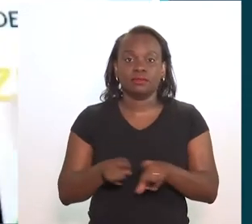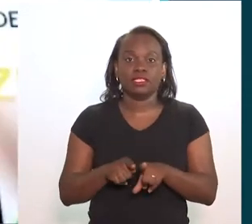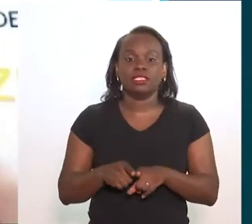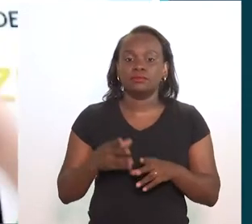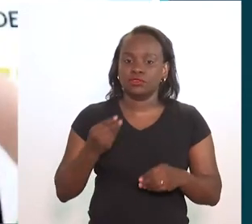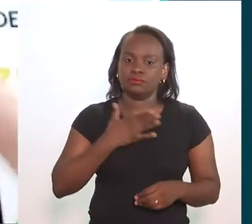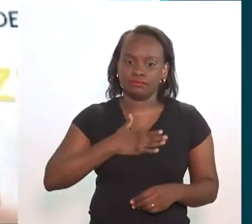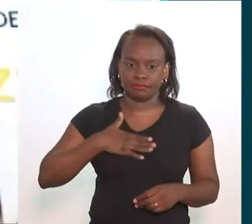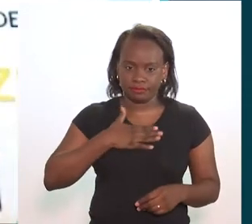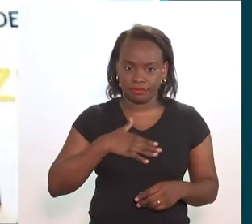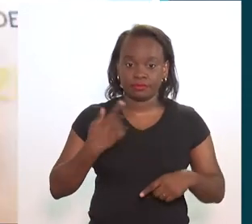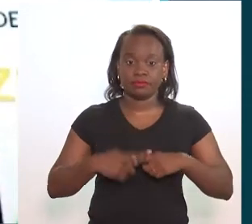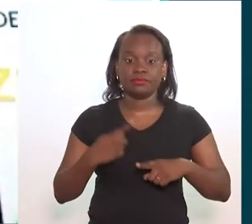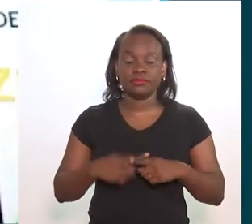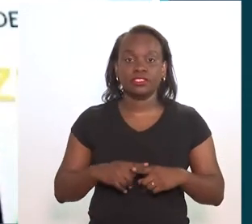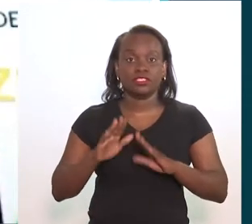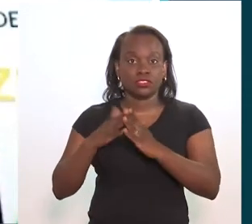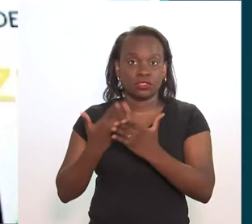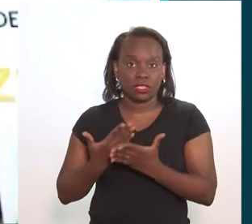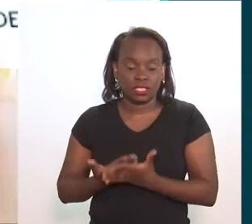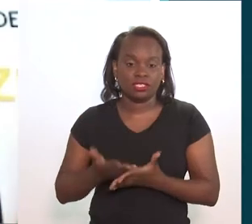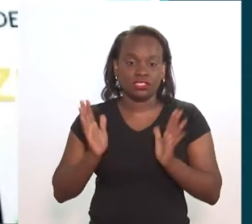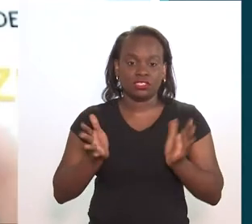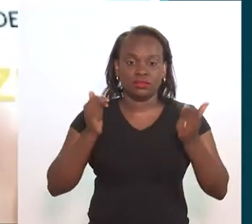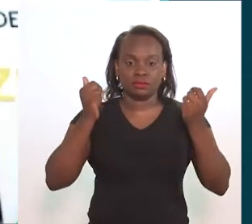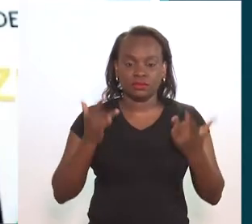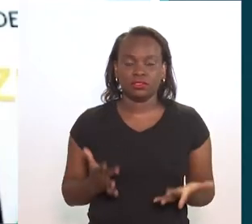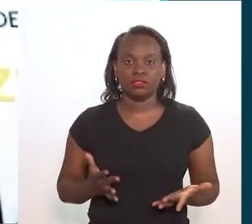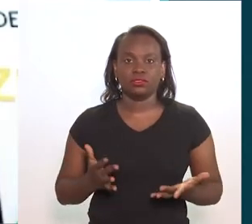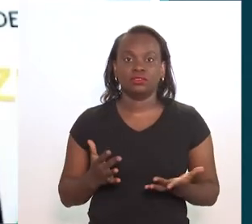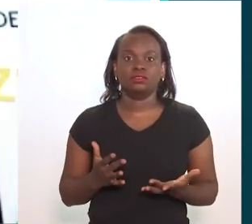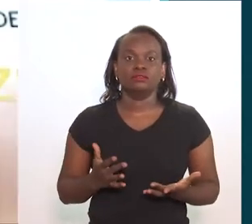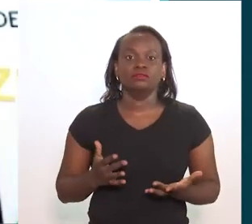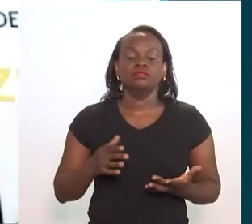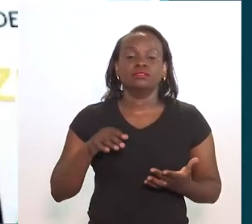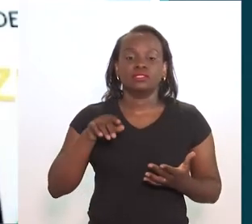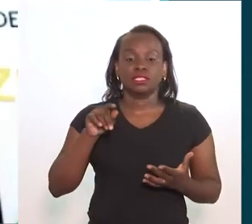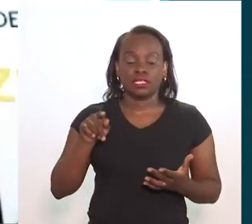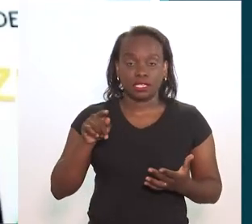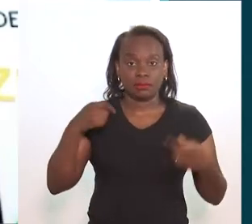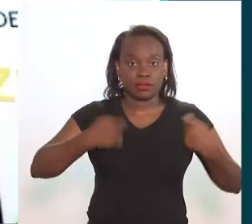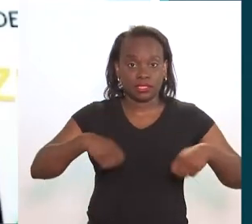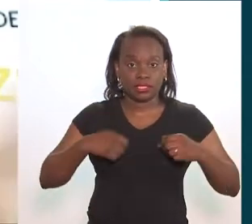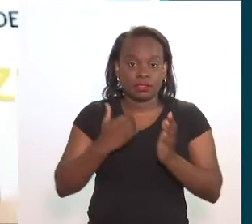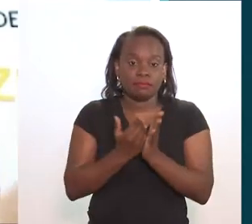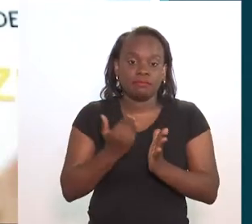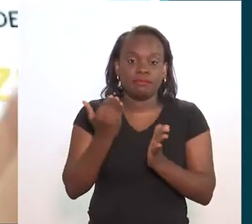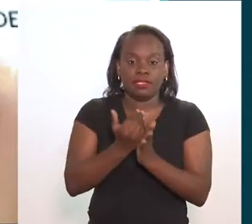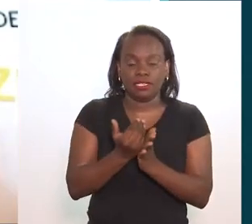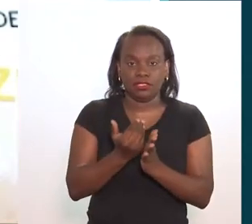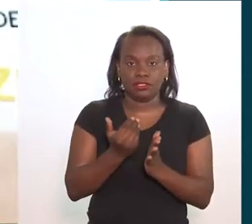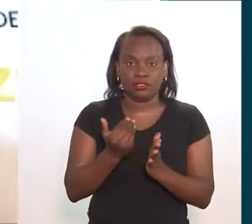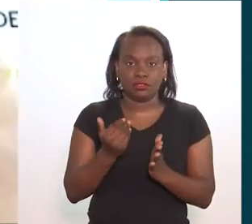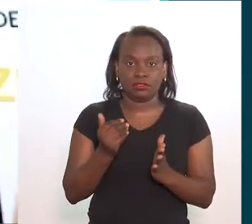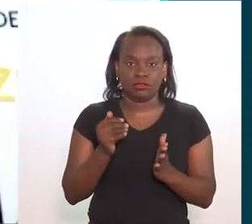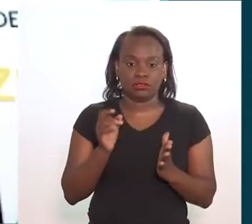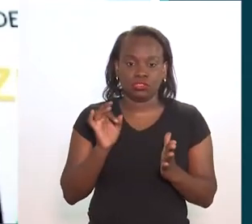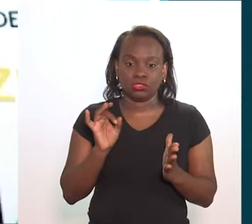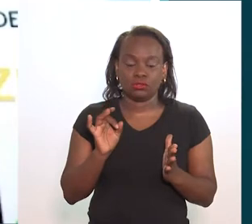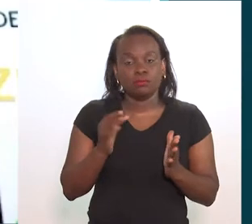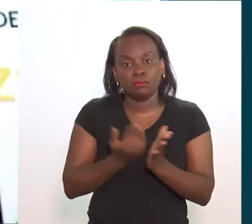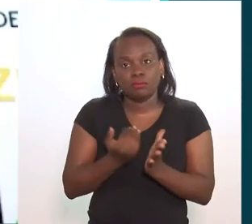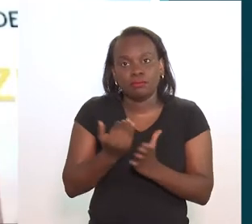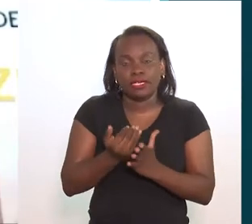escolar, mas também com muito prazer. Porque a escola, já disse Jean Couto, que ela tem que ser um pouco mais